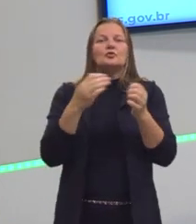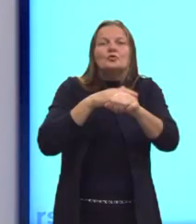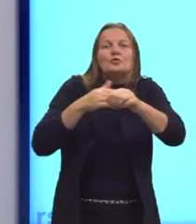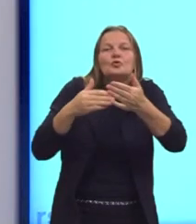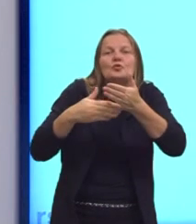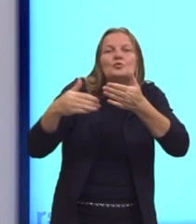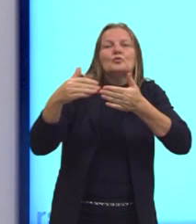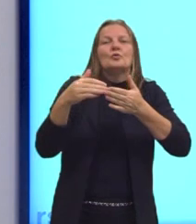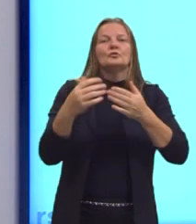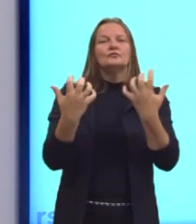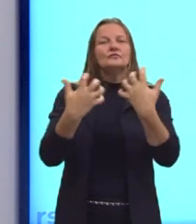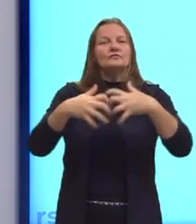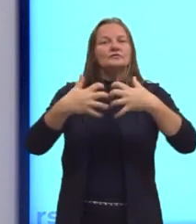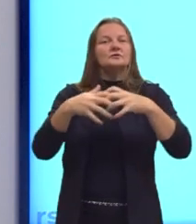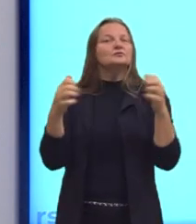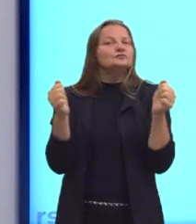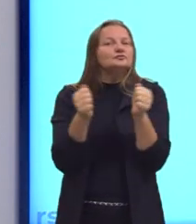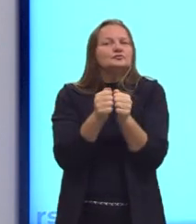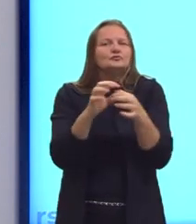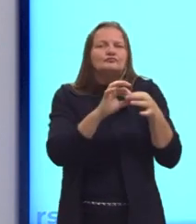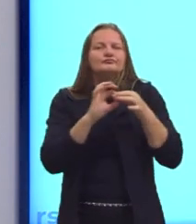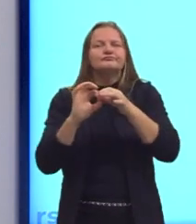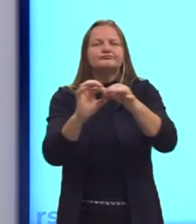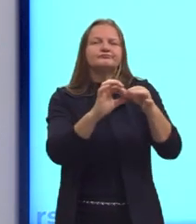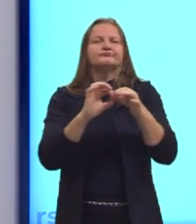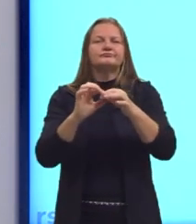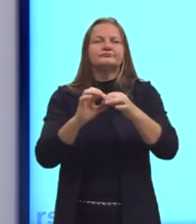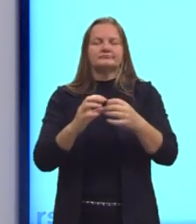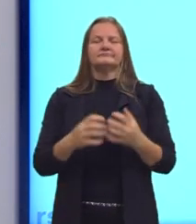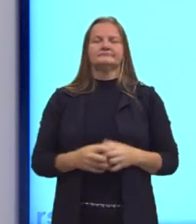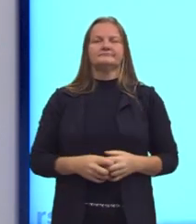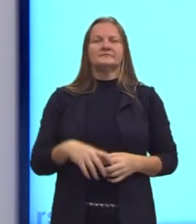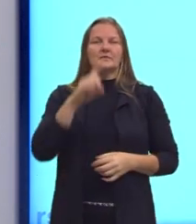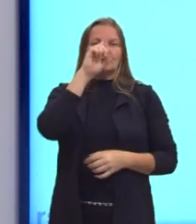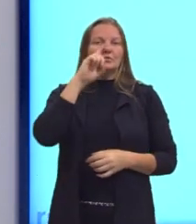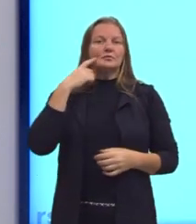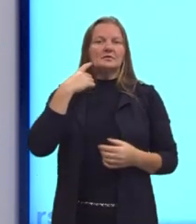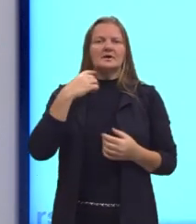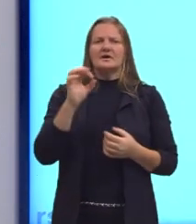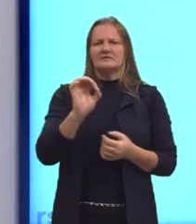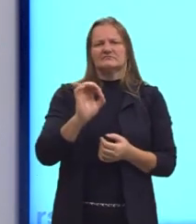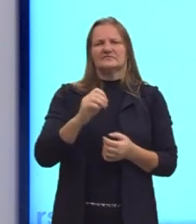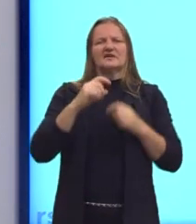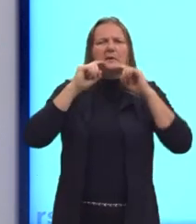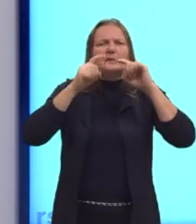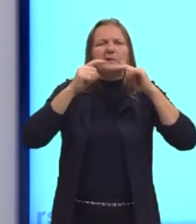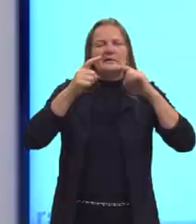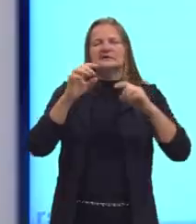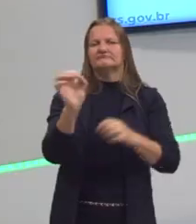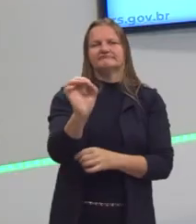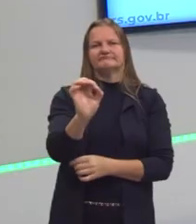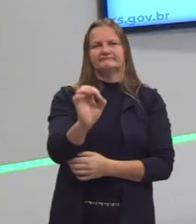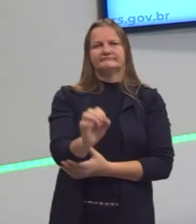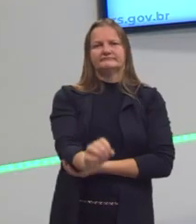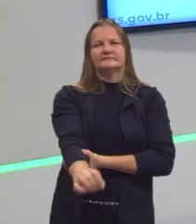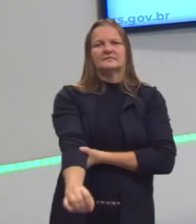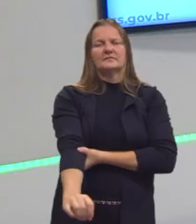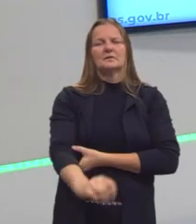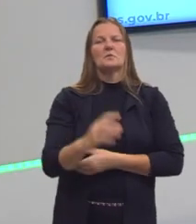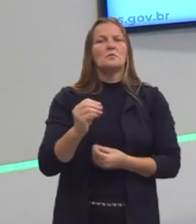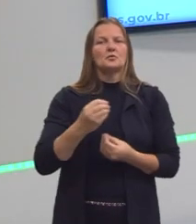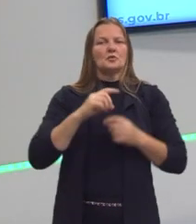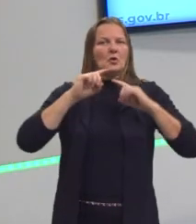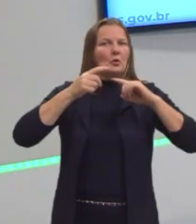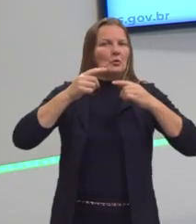esses organismos estavam bem integrados. Então, o Durkheim não chega a ser um grande crítico, né? crítico ácido em